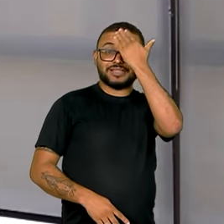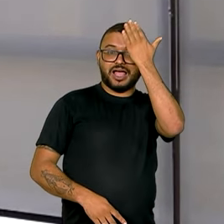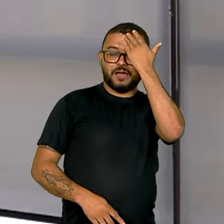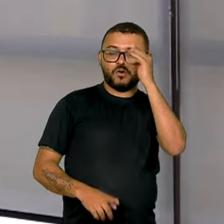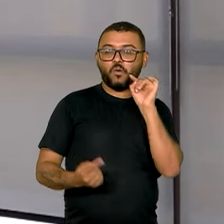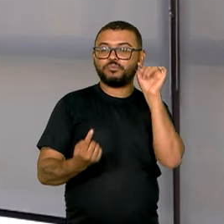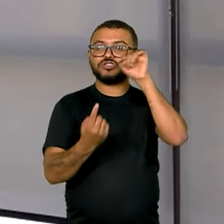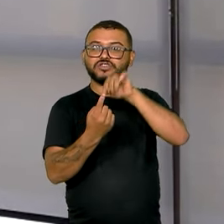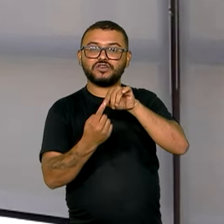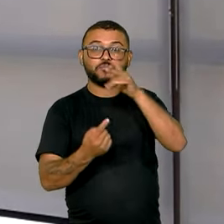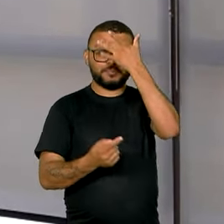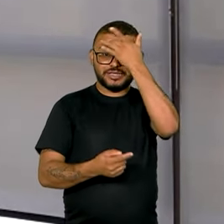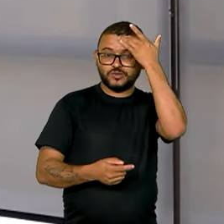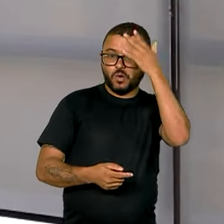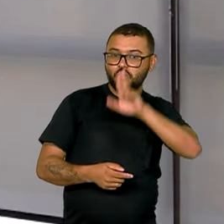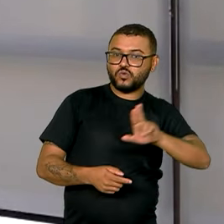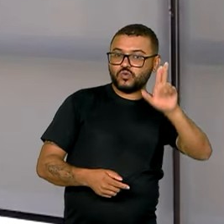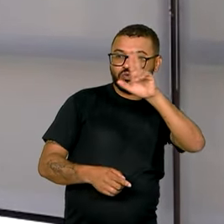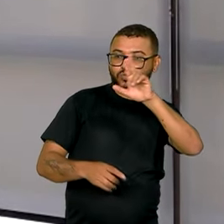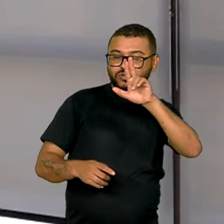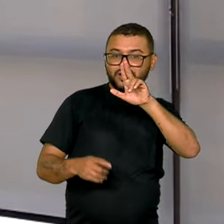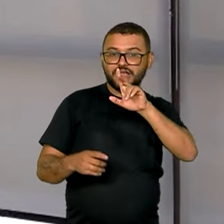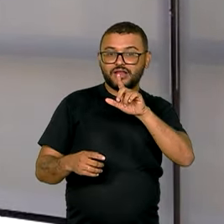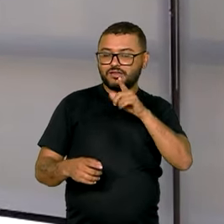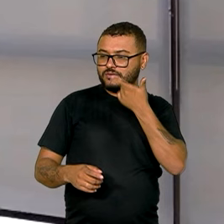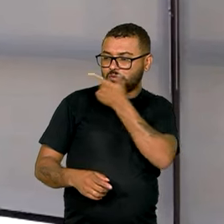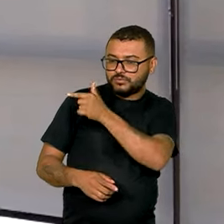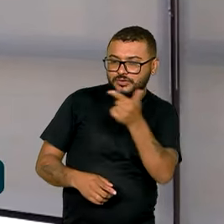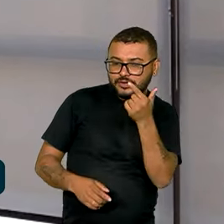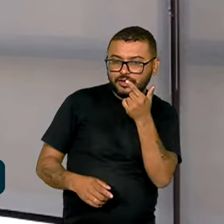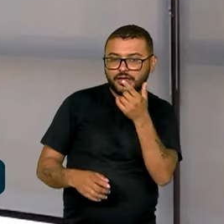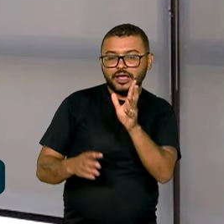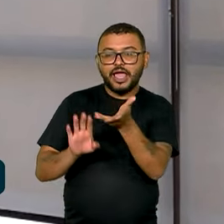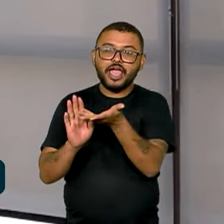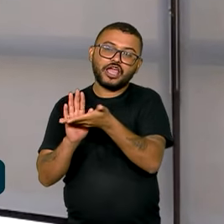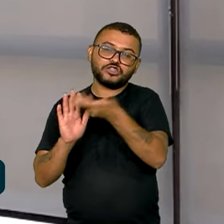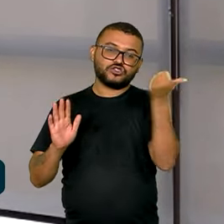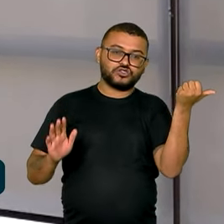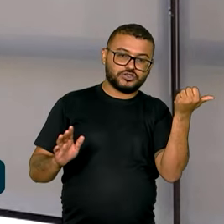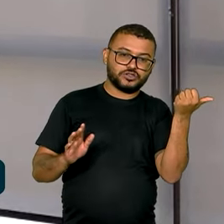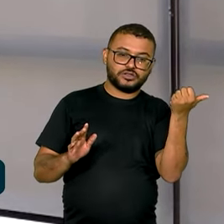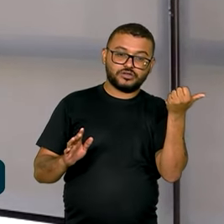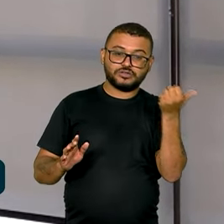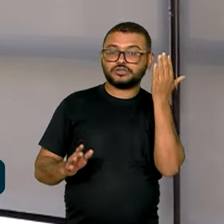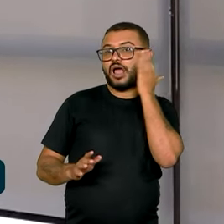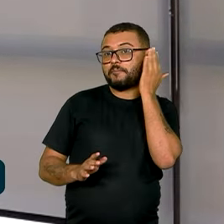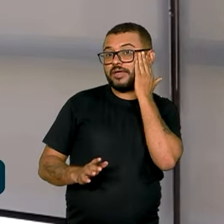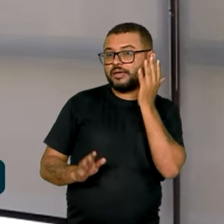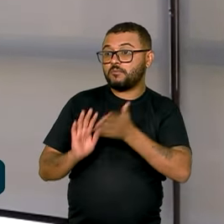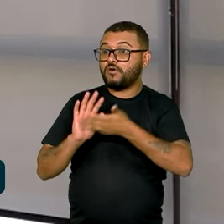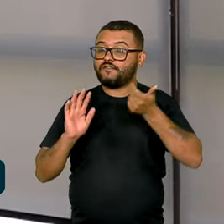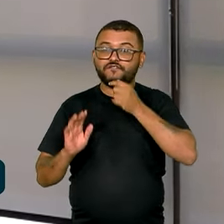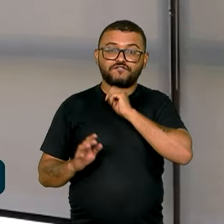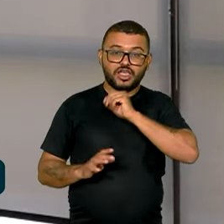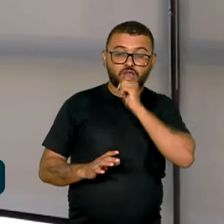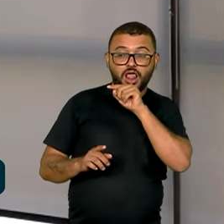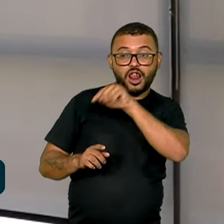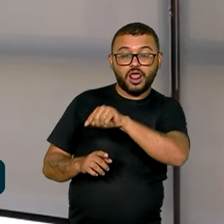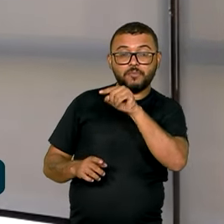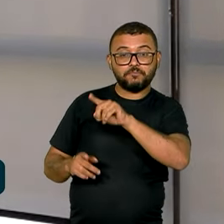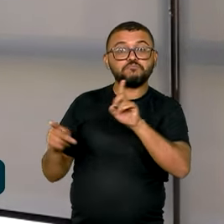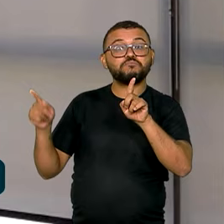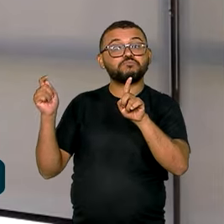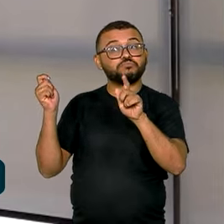objetivo de que esses usuários, ao ver que o equipamento não funciona, retirem-os à rede. Ao saber também que são equipamentos que